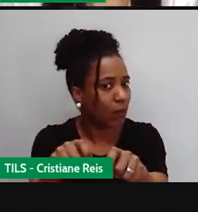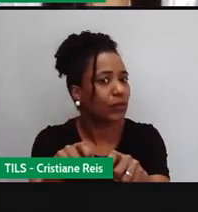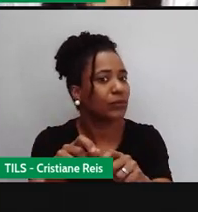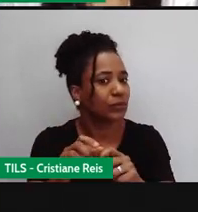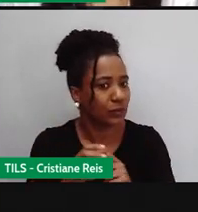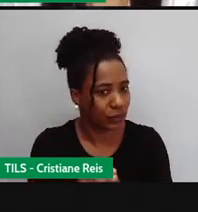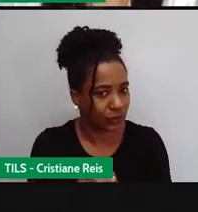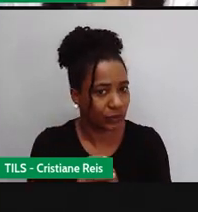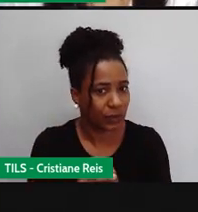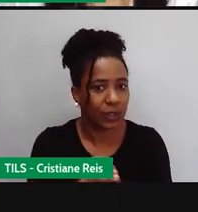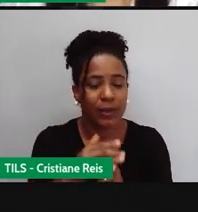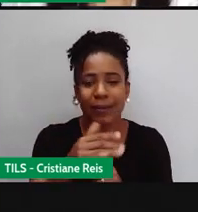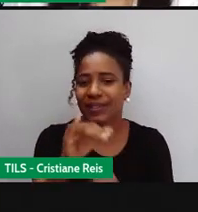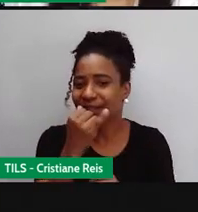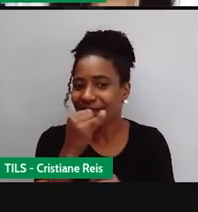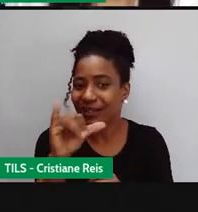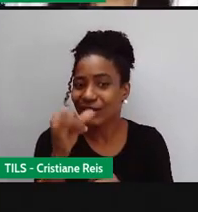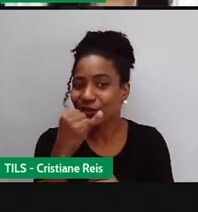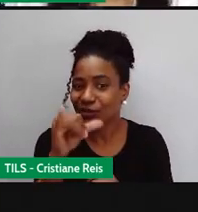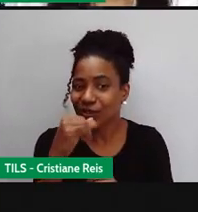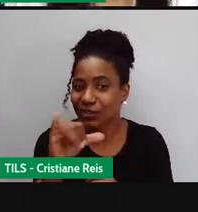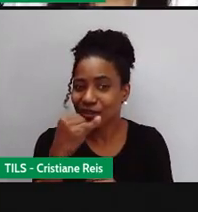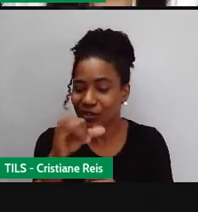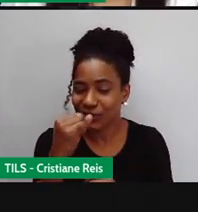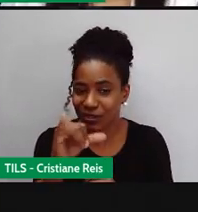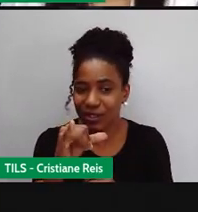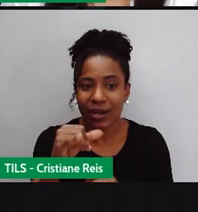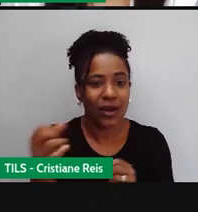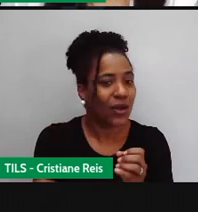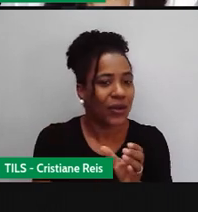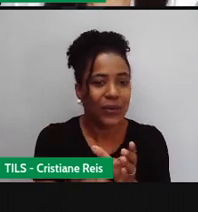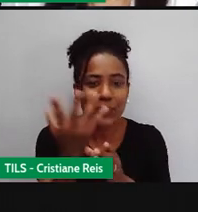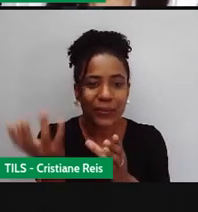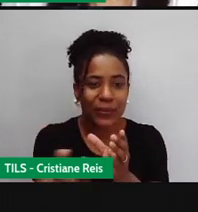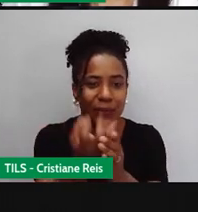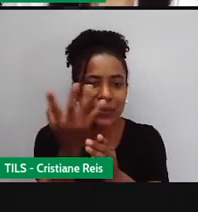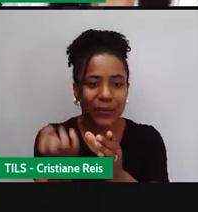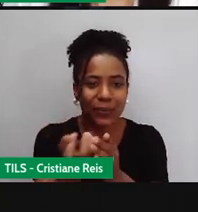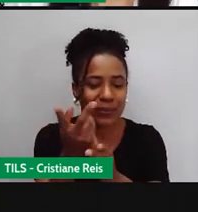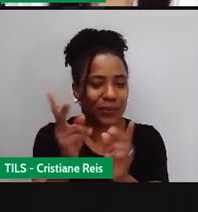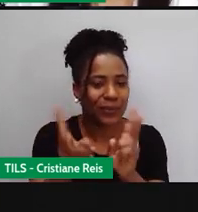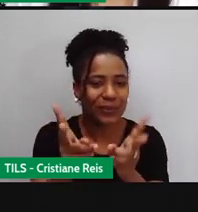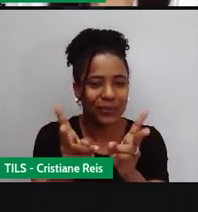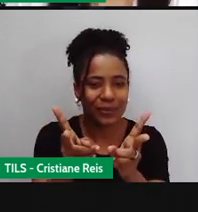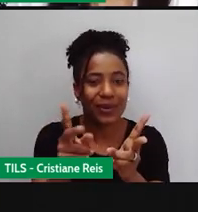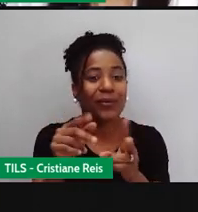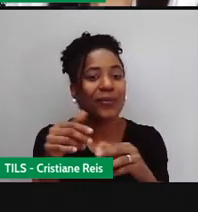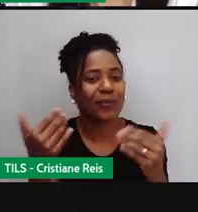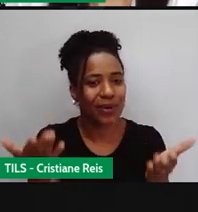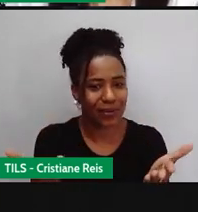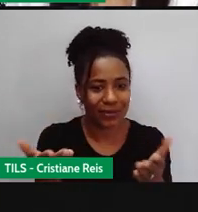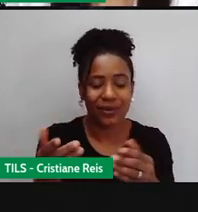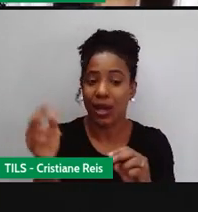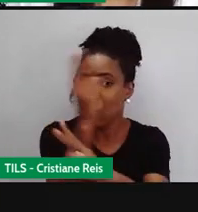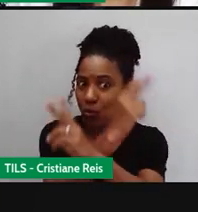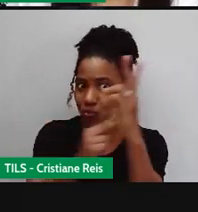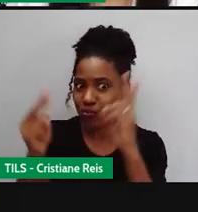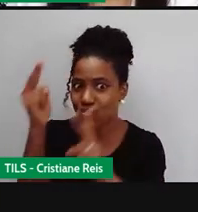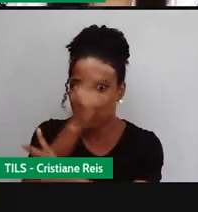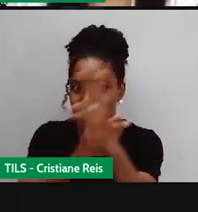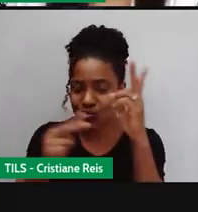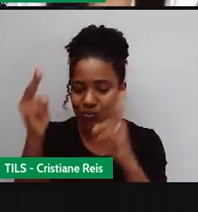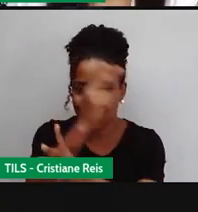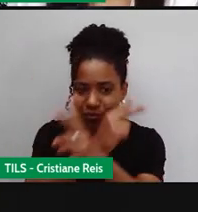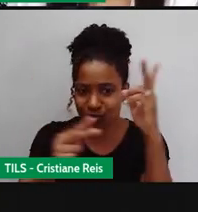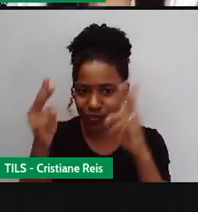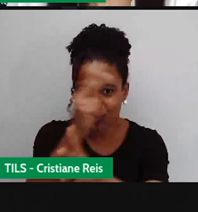E aí, como fontes de energia renováveis, a gente pode citar a energia produzida, energia eólica, né, que